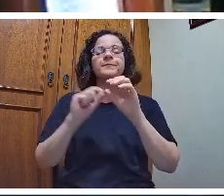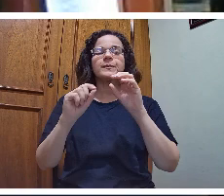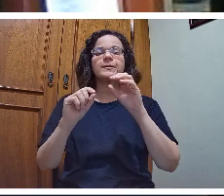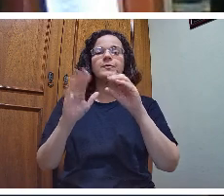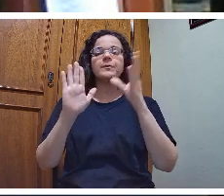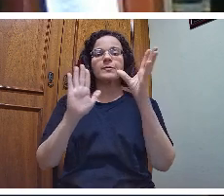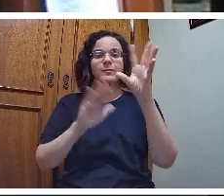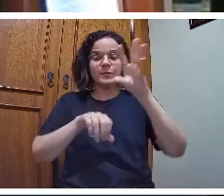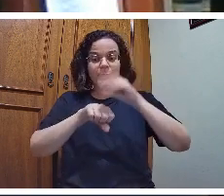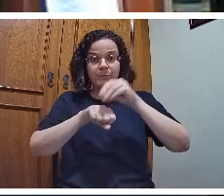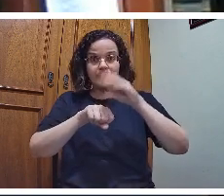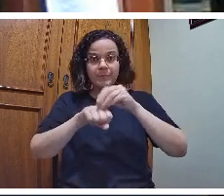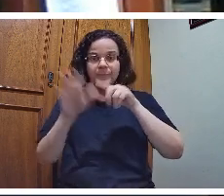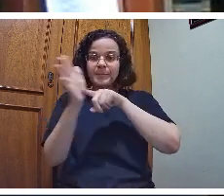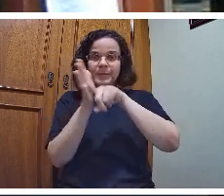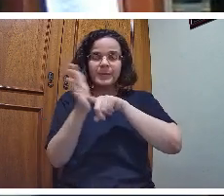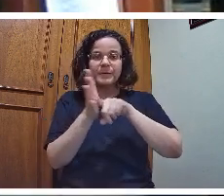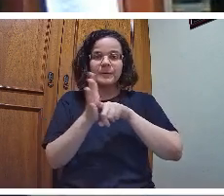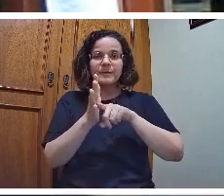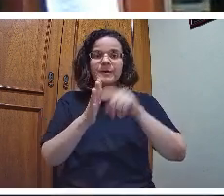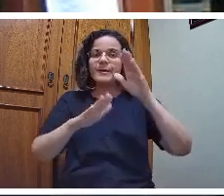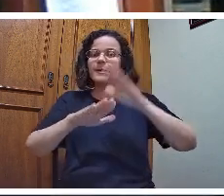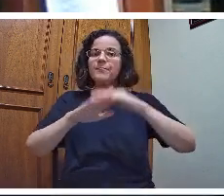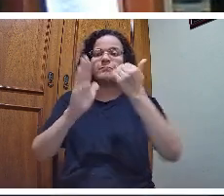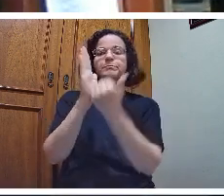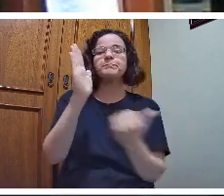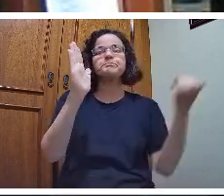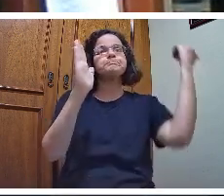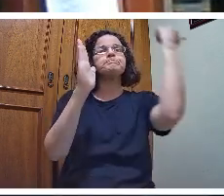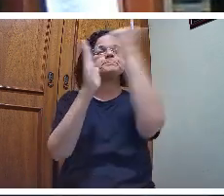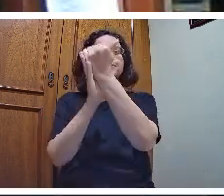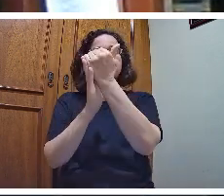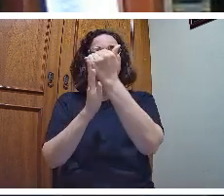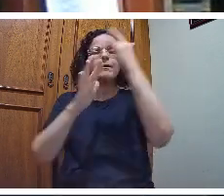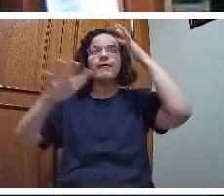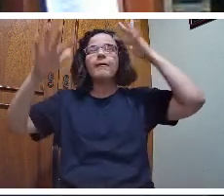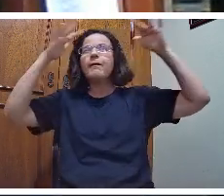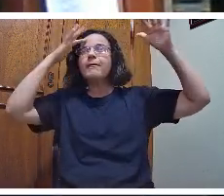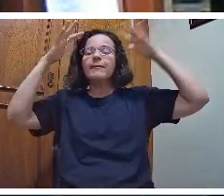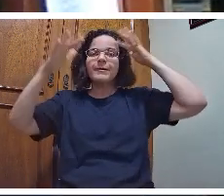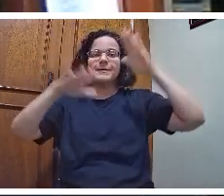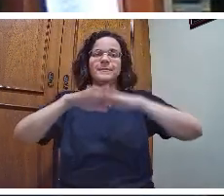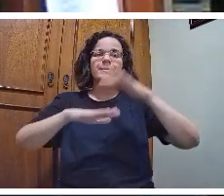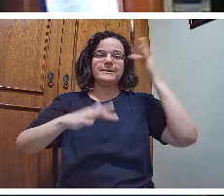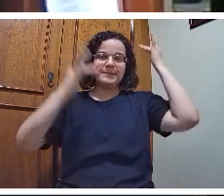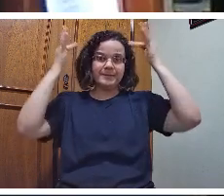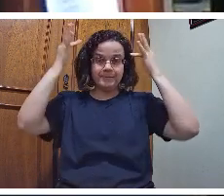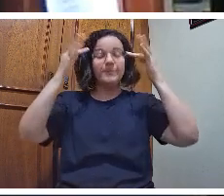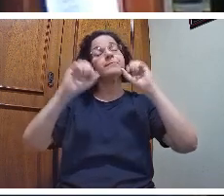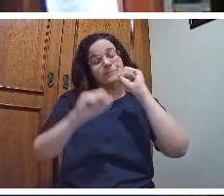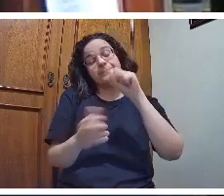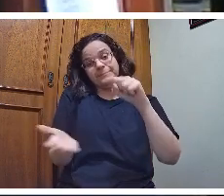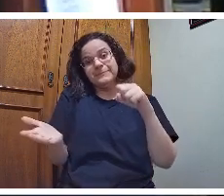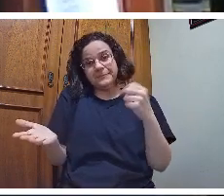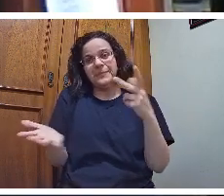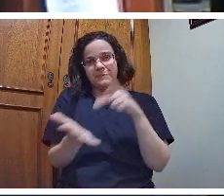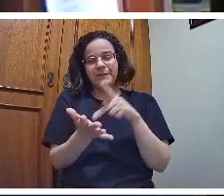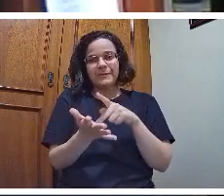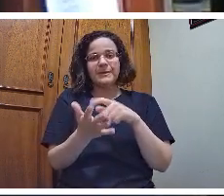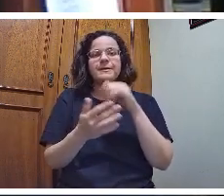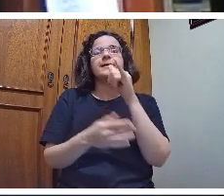científico é a parte mais elevada que existe, mais abstrata, mais teórica. Isto é verdade.